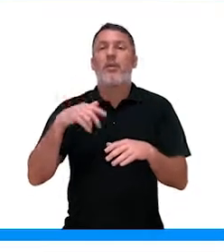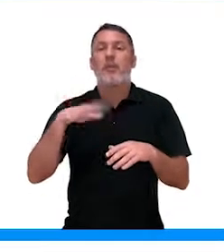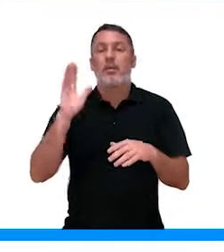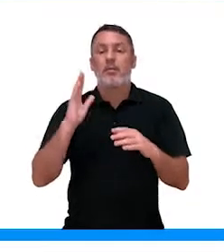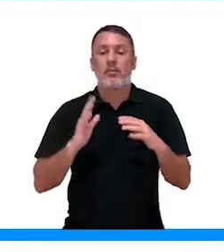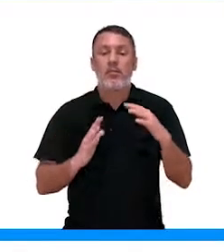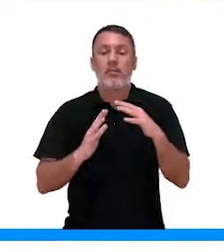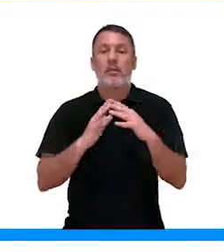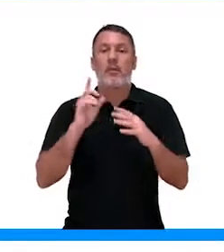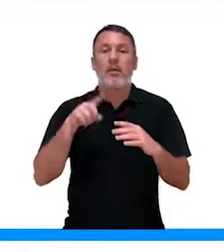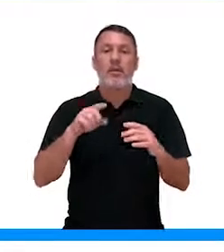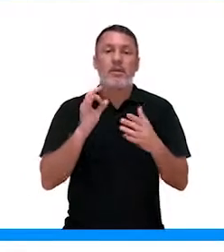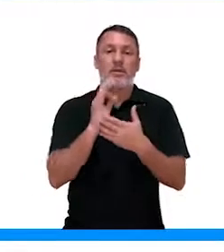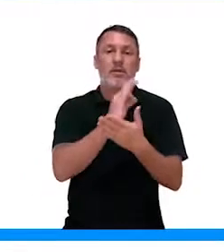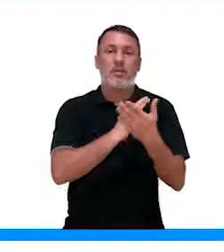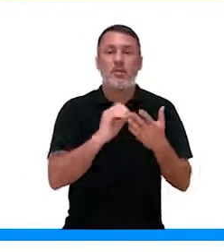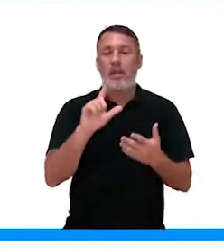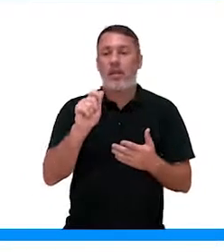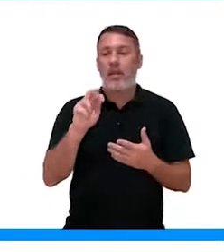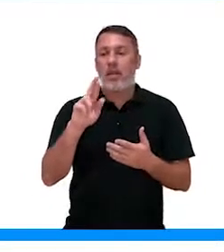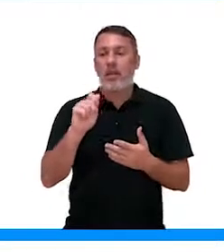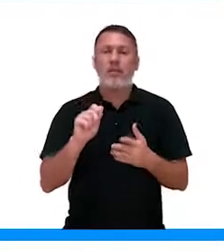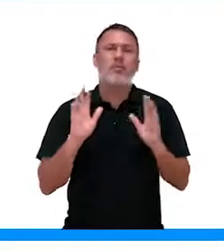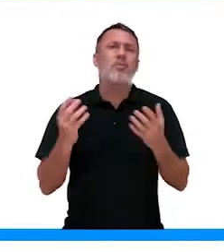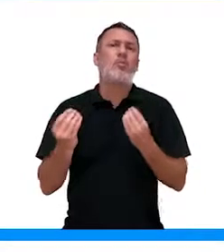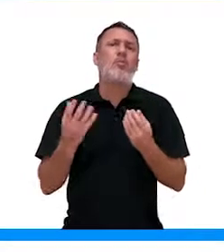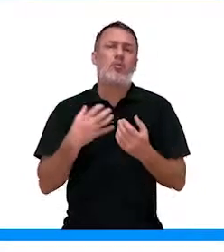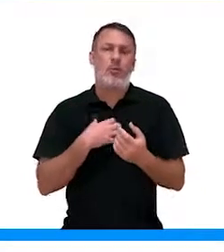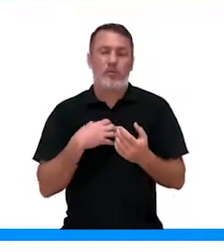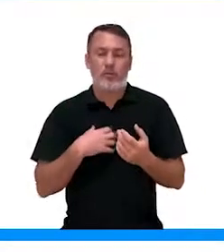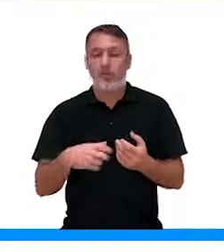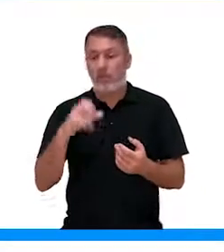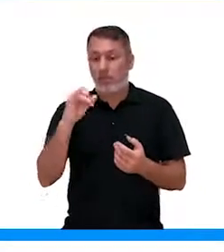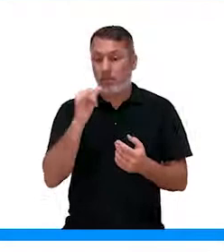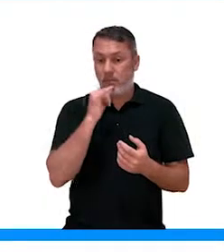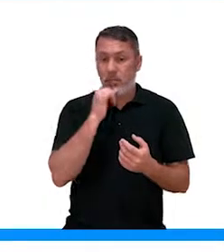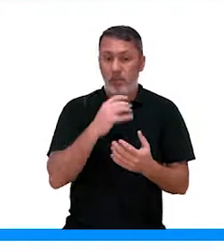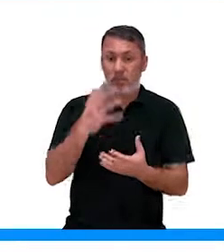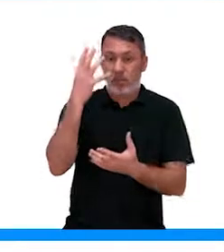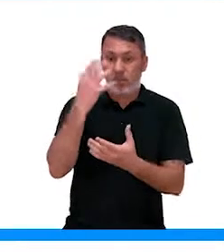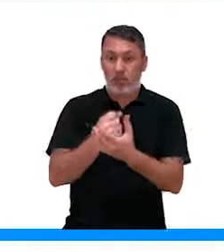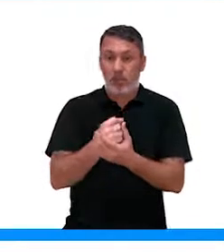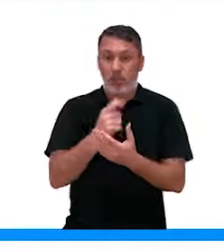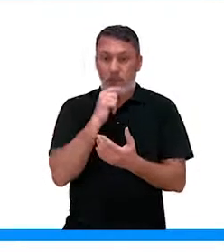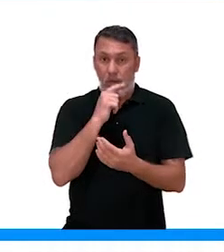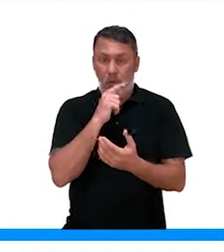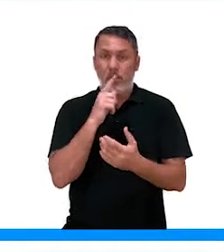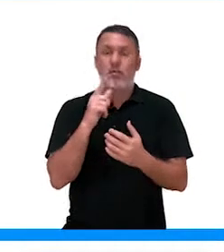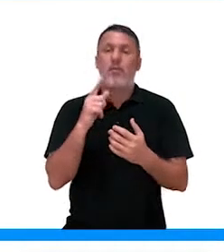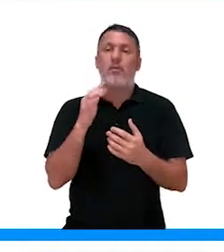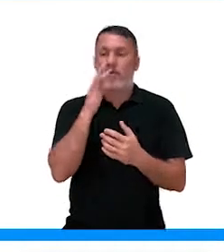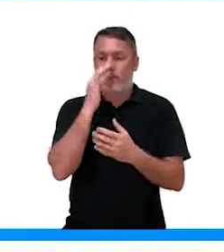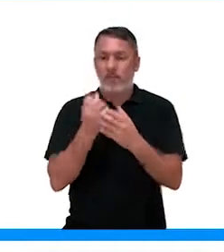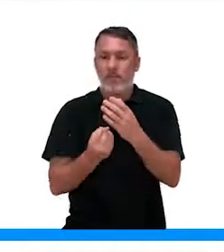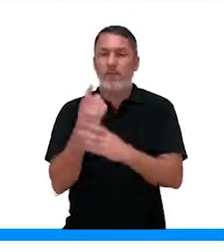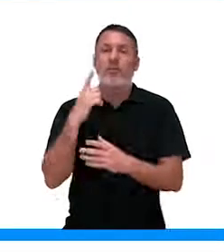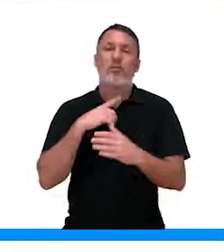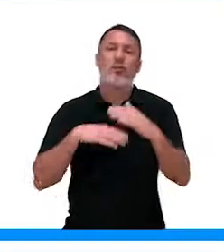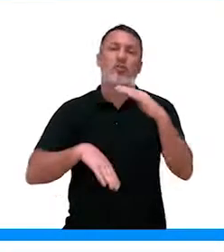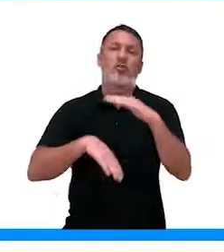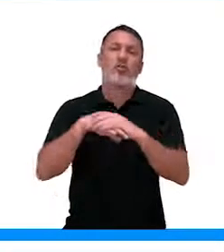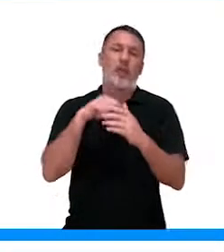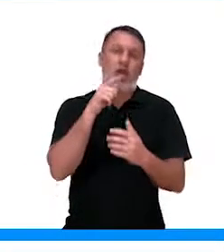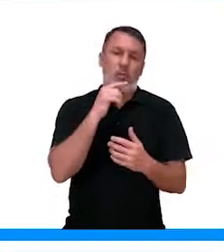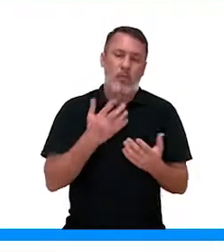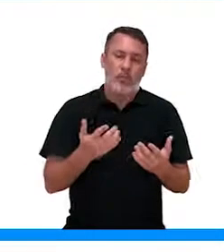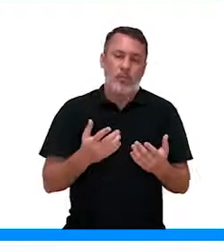depende do grau de turgidez das células guarda. Como assim, pessoal? Se absorve água, a planta está cheia de água. O